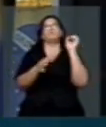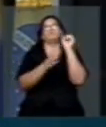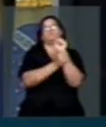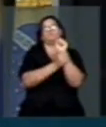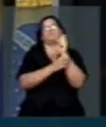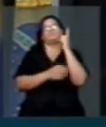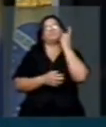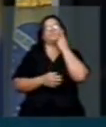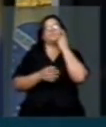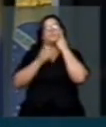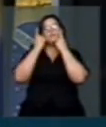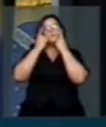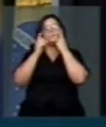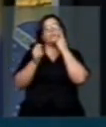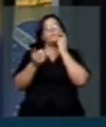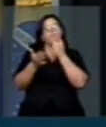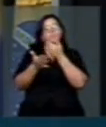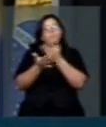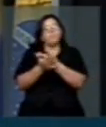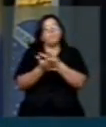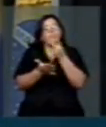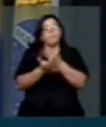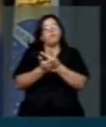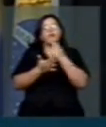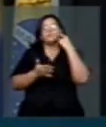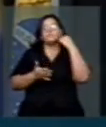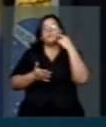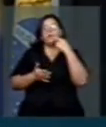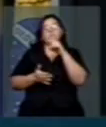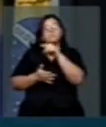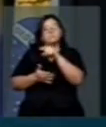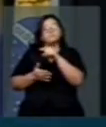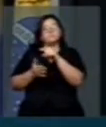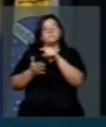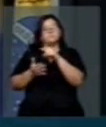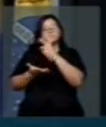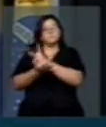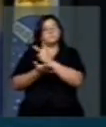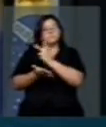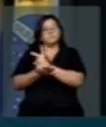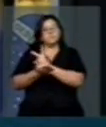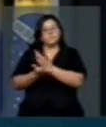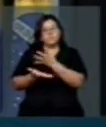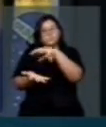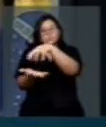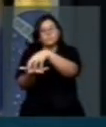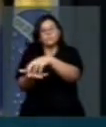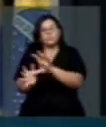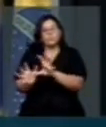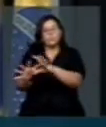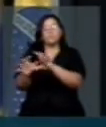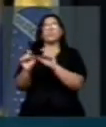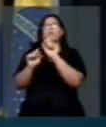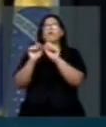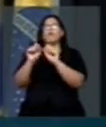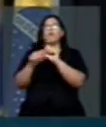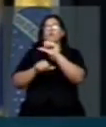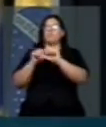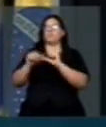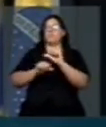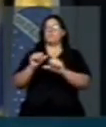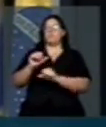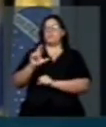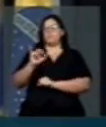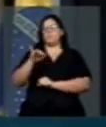companheiros de Santo André. Tanto é que o advogado Grinhal esteve na região para transformar uma execução, um crime